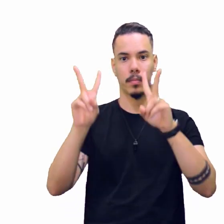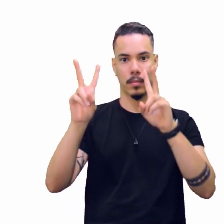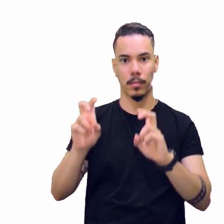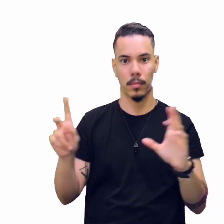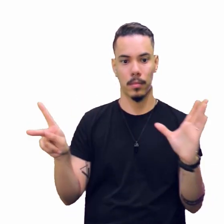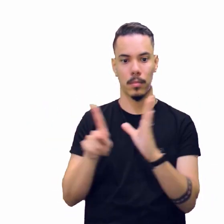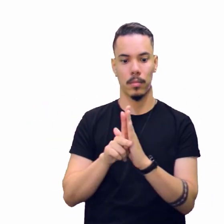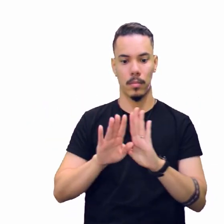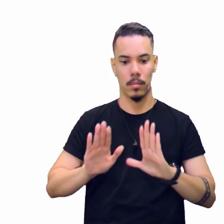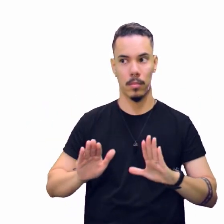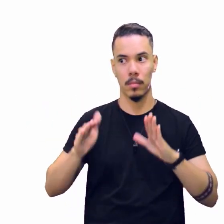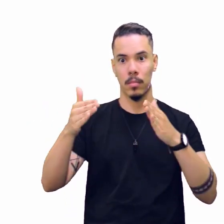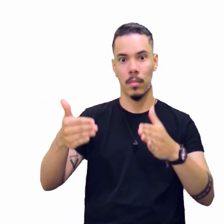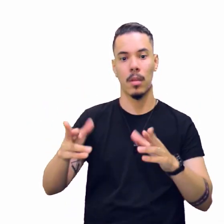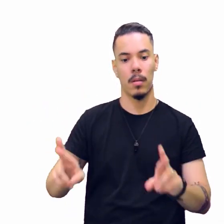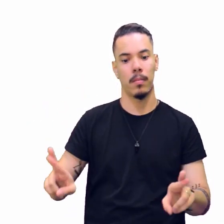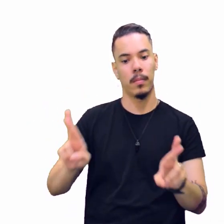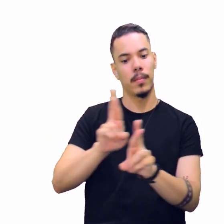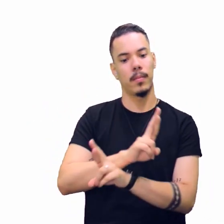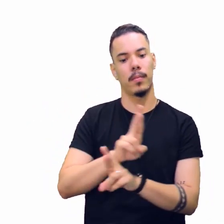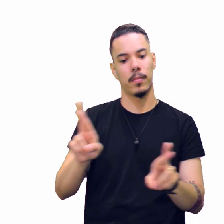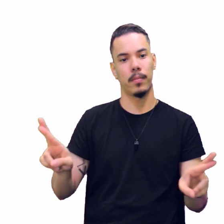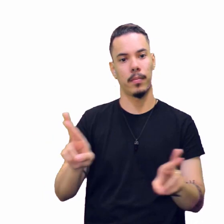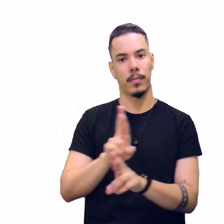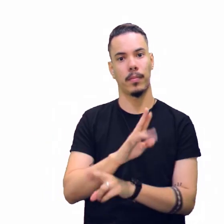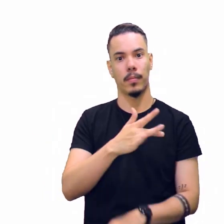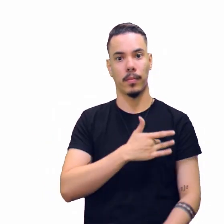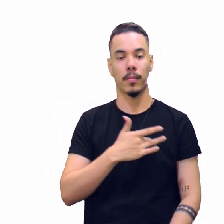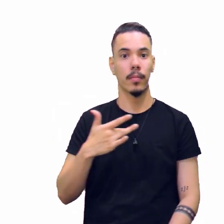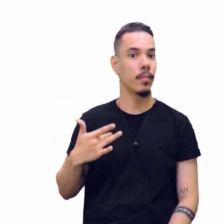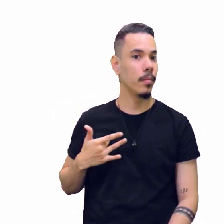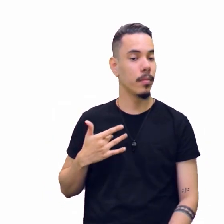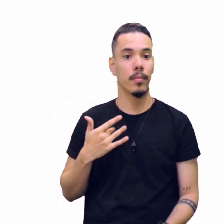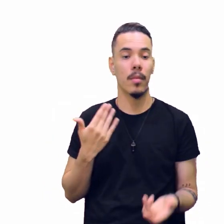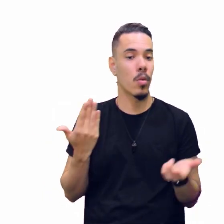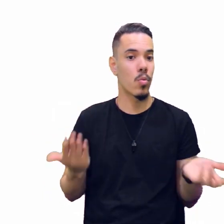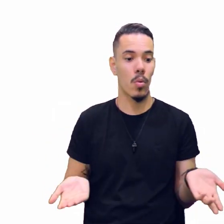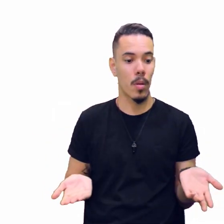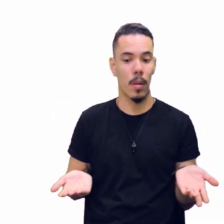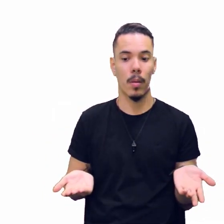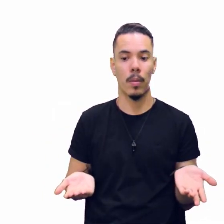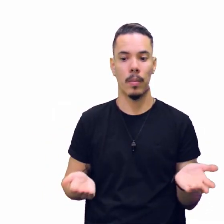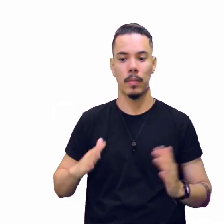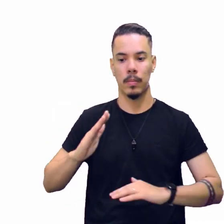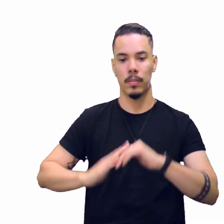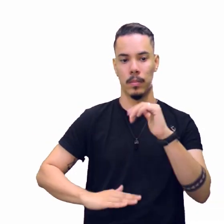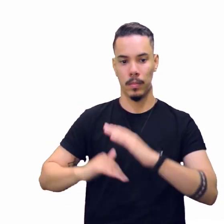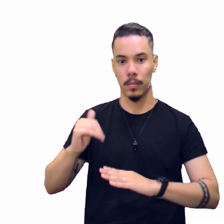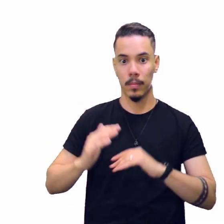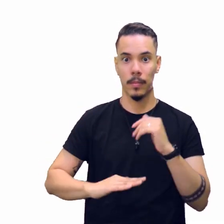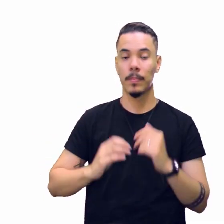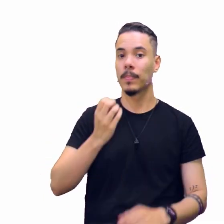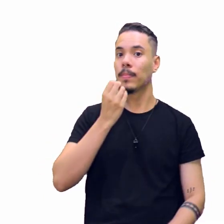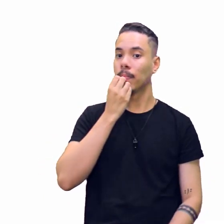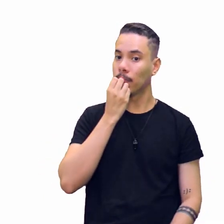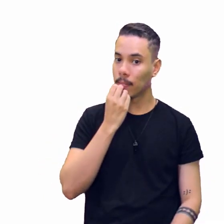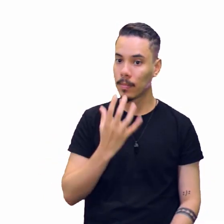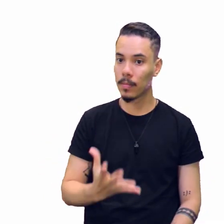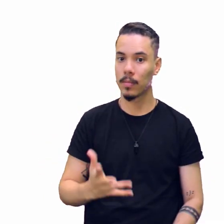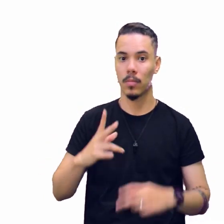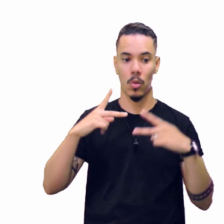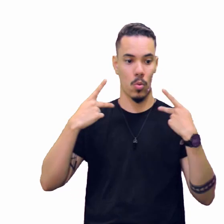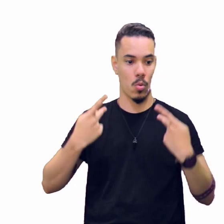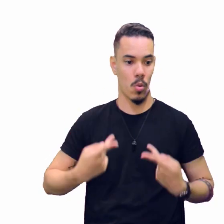relacionado ao bem-estar. Quais são as atividades que vão fazer bem ao